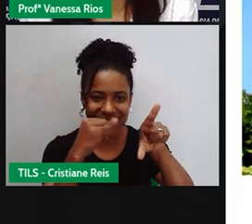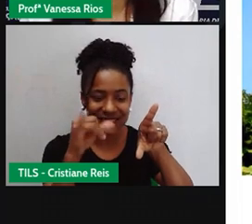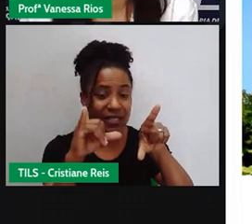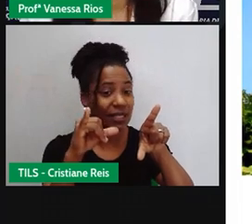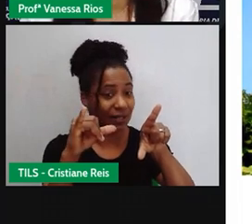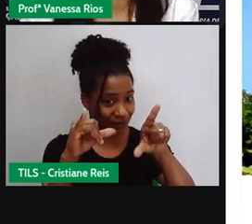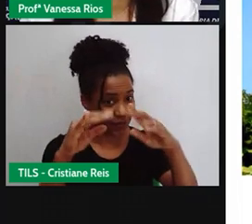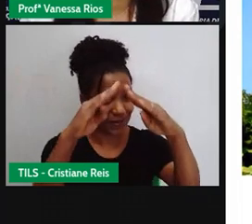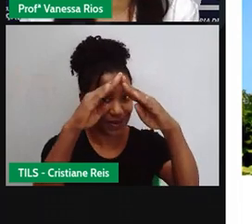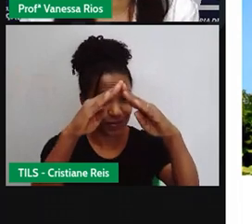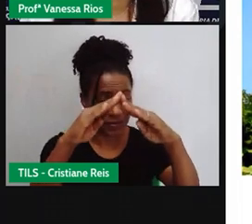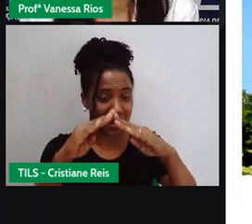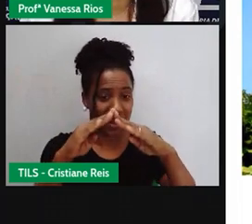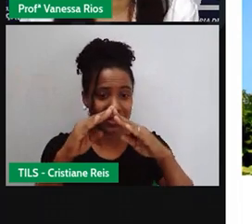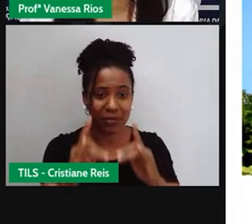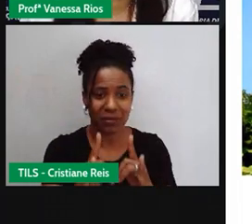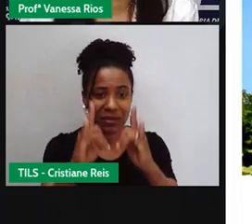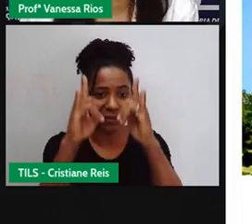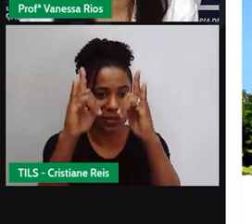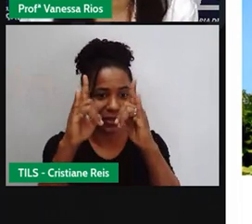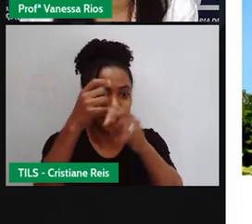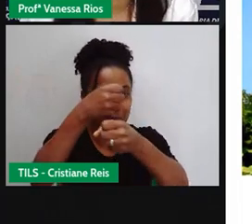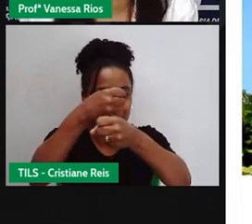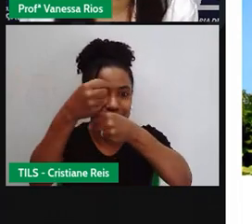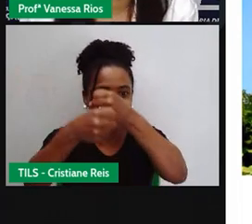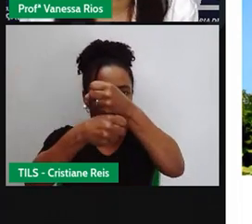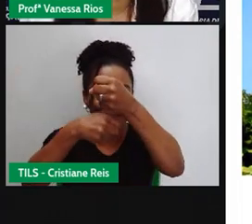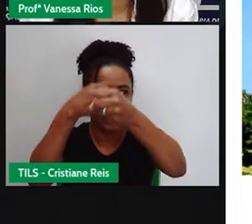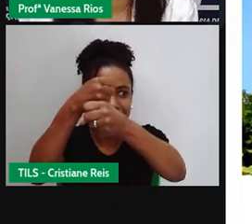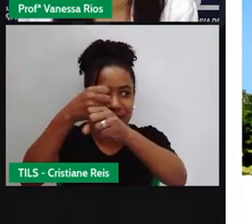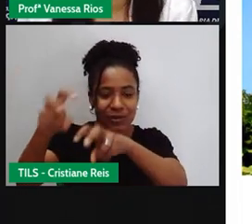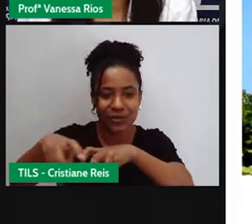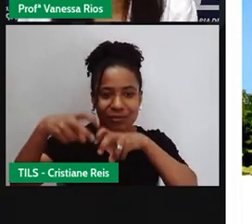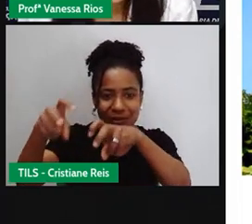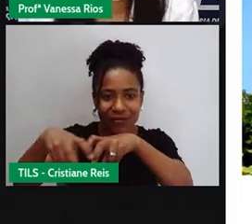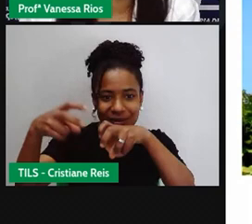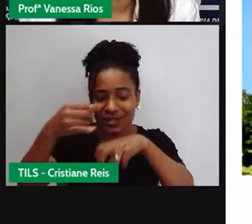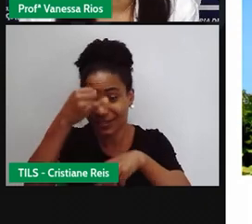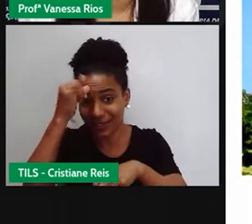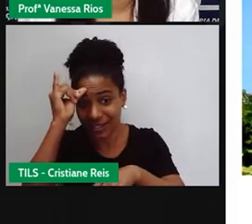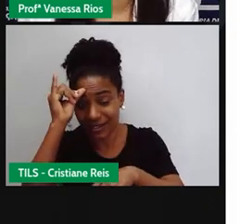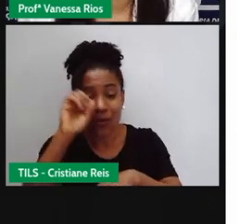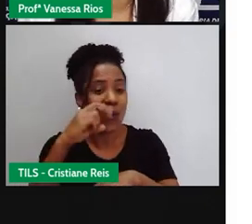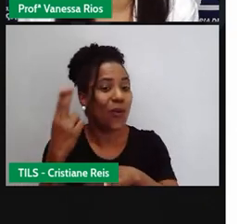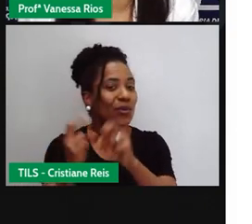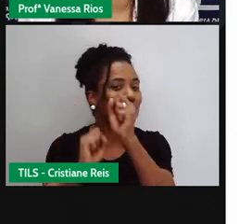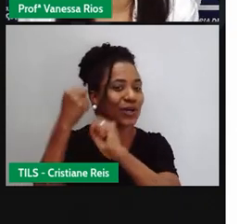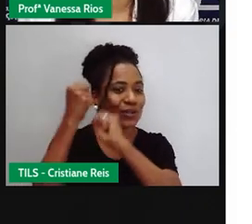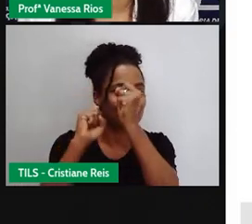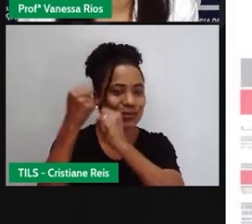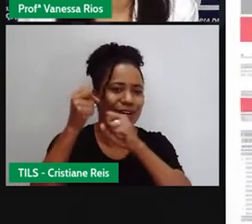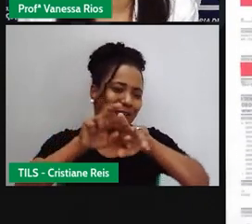interna de um apartamento, de uma casa, de uma fazenda, né, de uma indústria, etc.